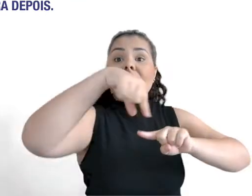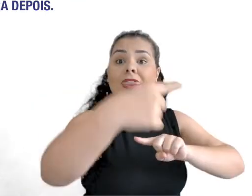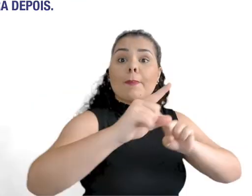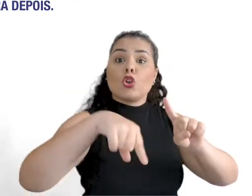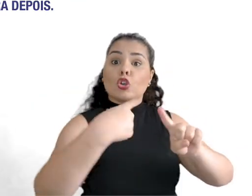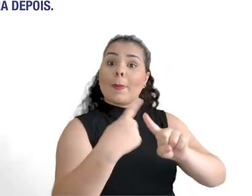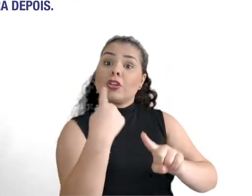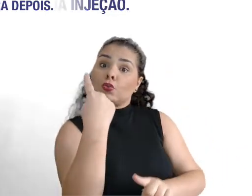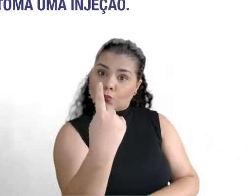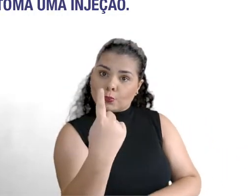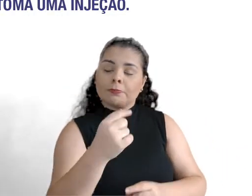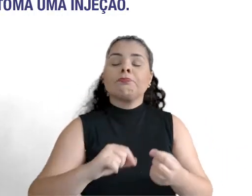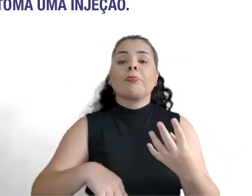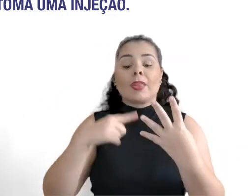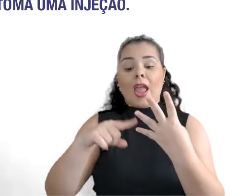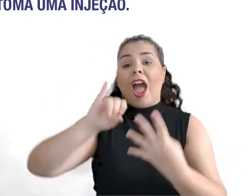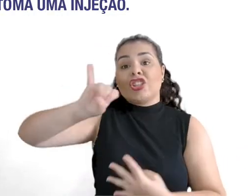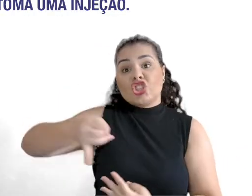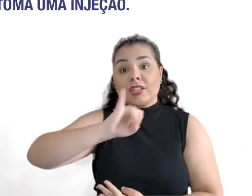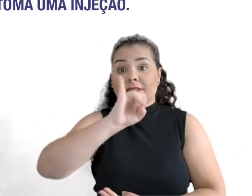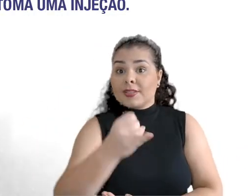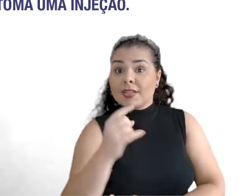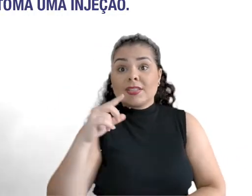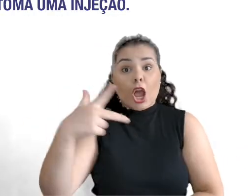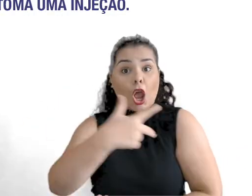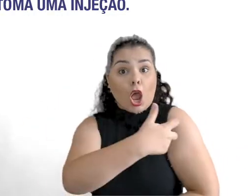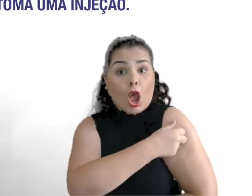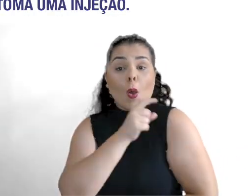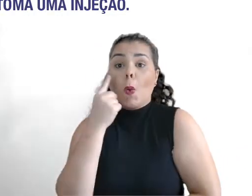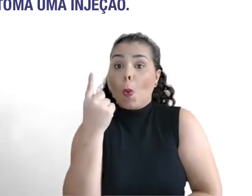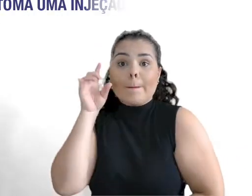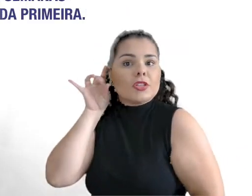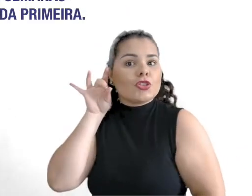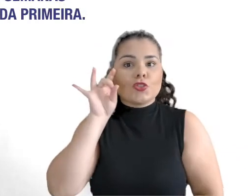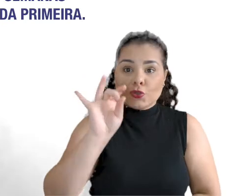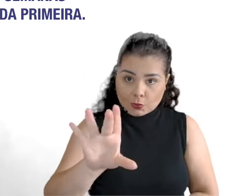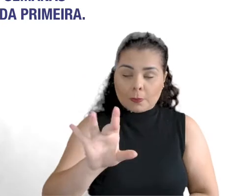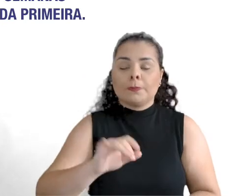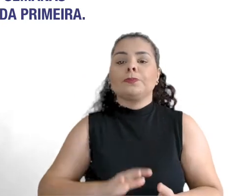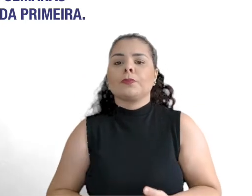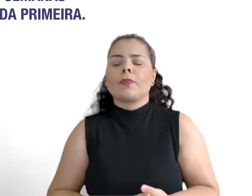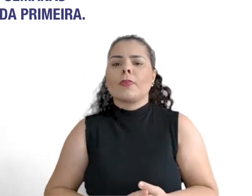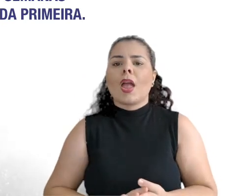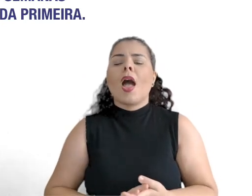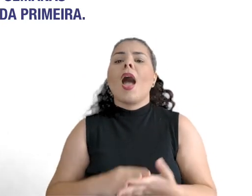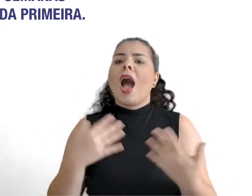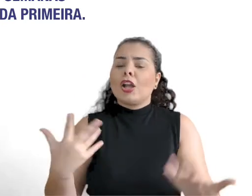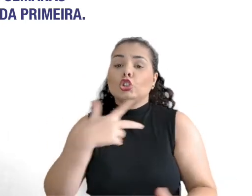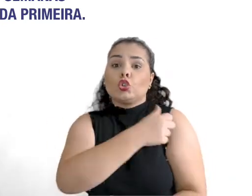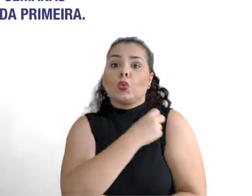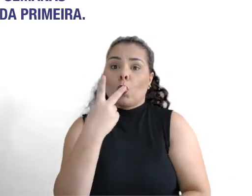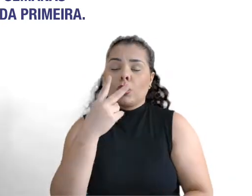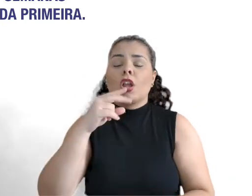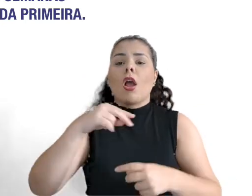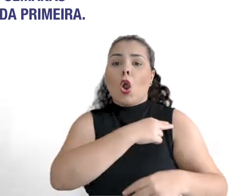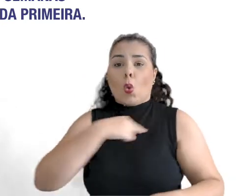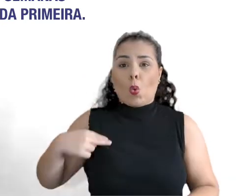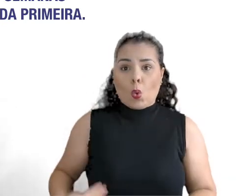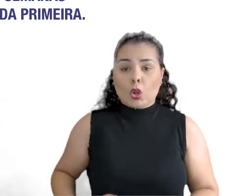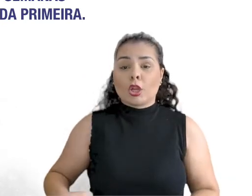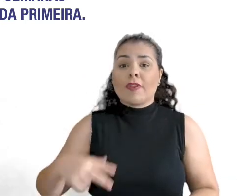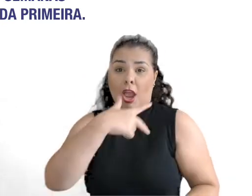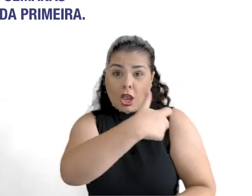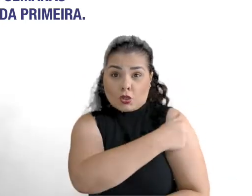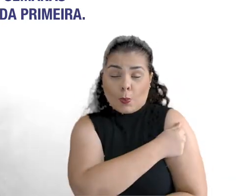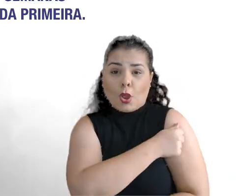Uma em um dia e outra depois. A Janssen é aplicada em dose única. Você só toma uma injeção. Vacinas com duas doses. Coronavac, segunda injeção